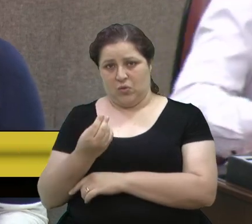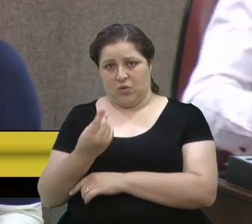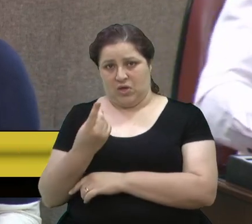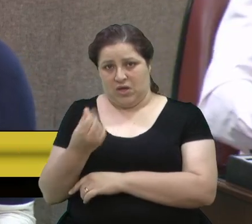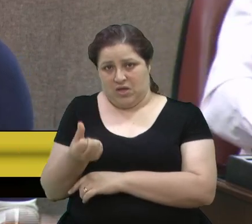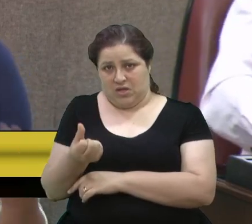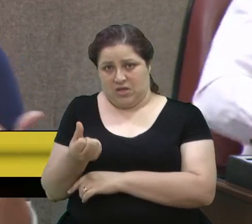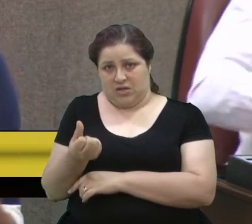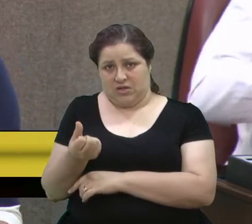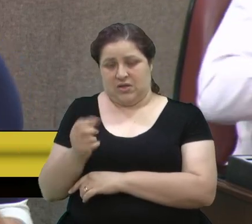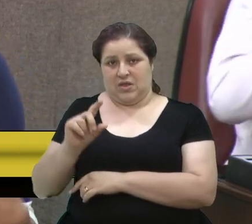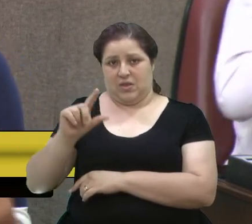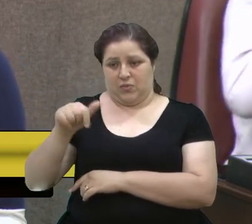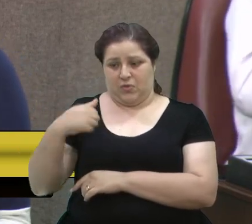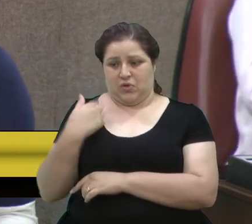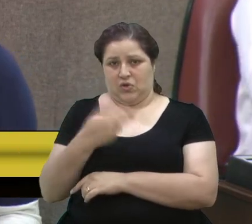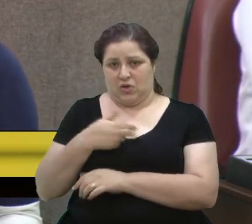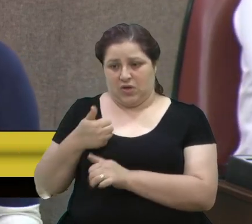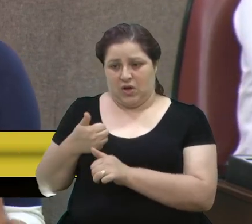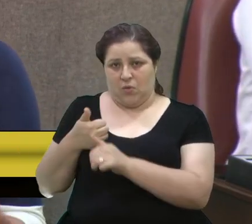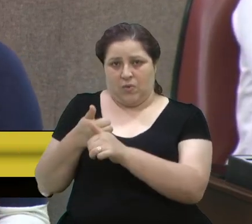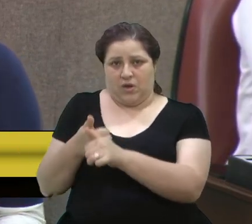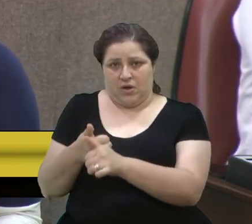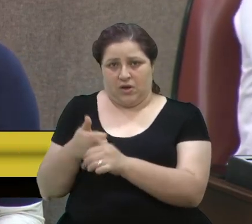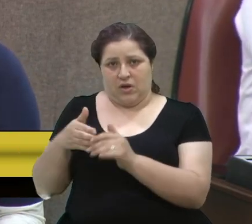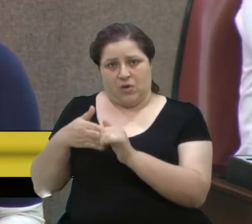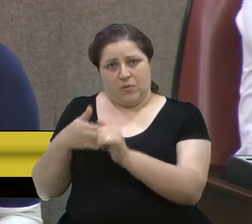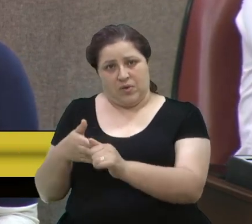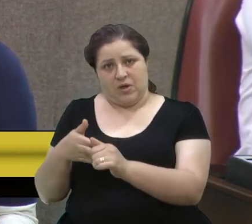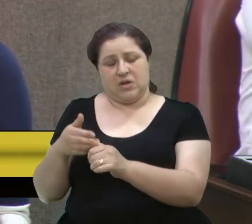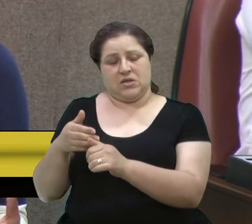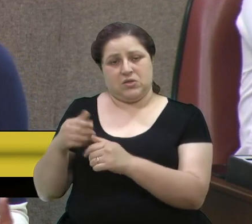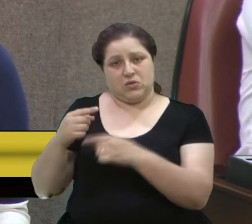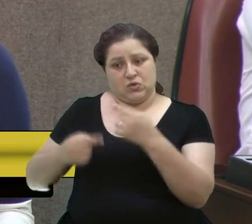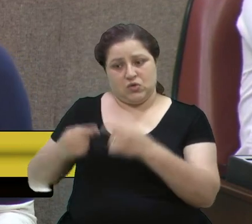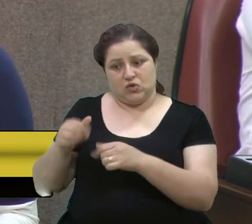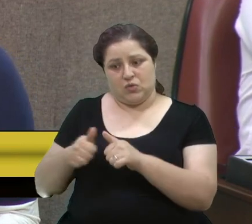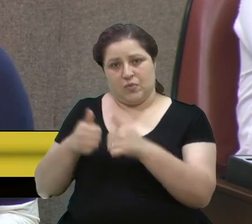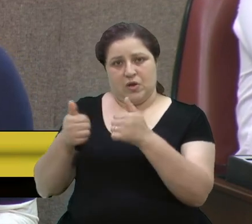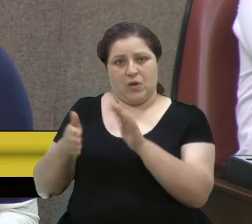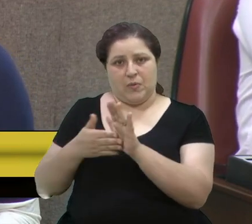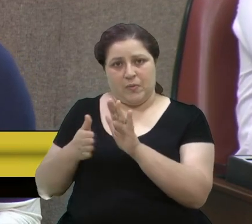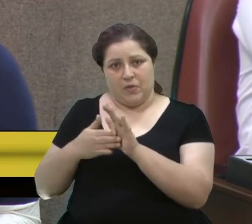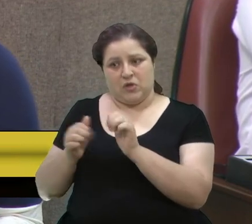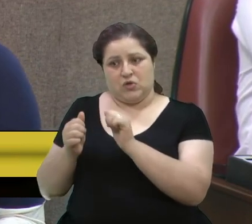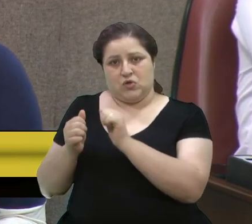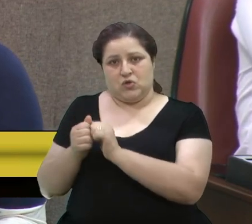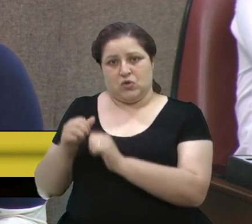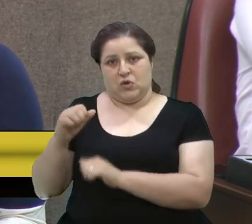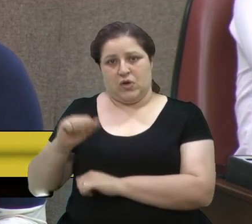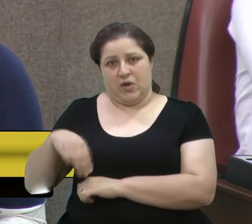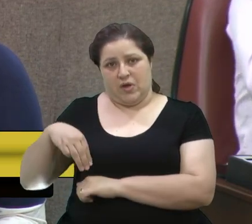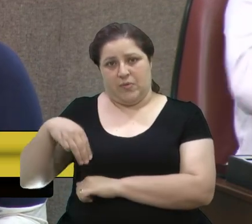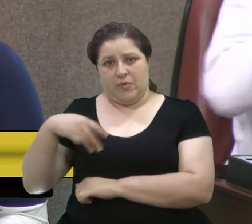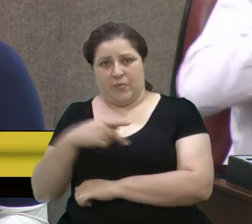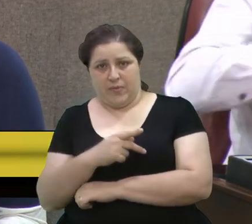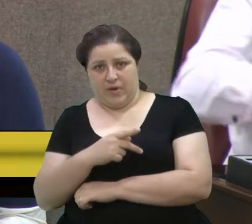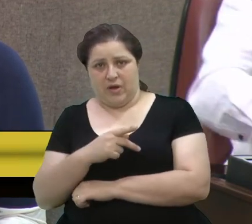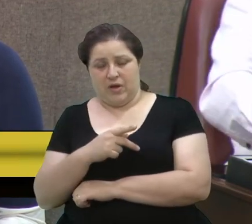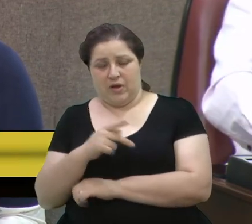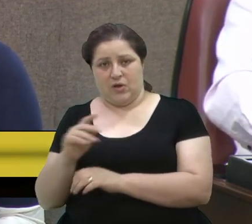e depois a gente veio acompanhando e discutindo, melhorando essa proposta, inclusive com a participação do Ministério Público da União,